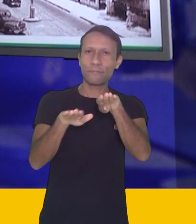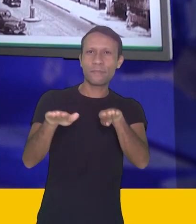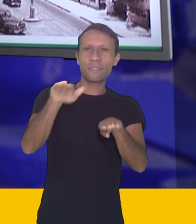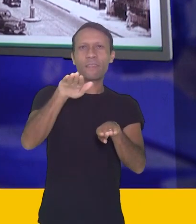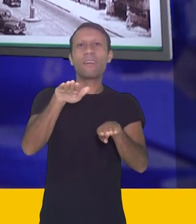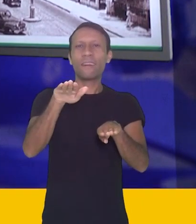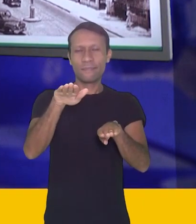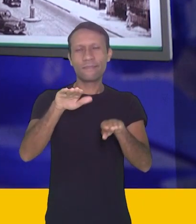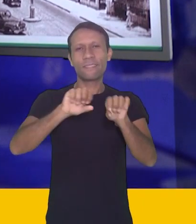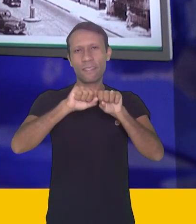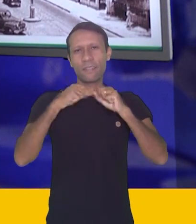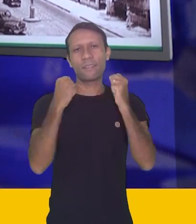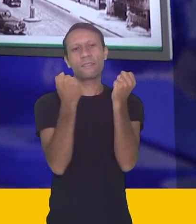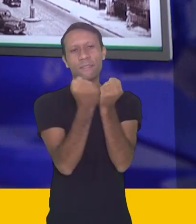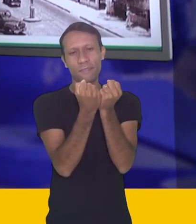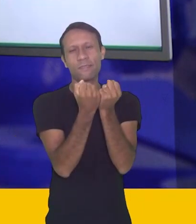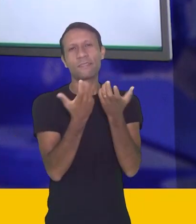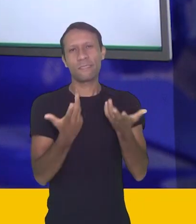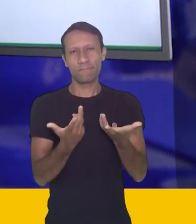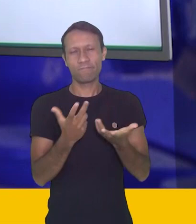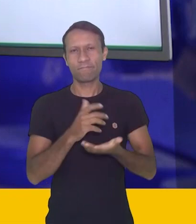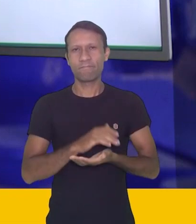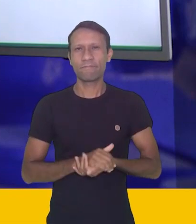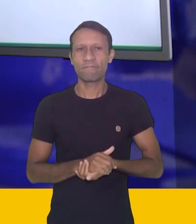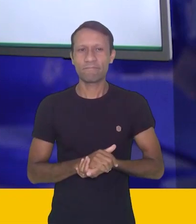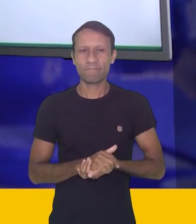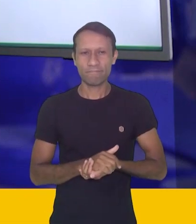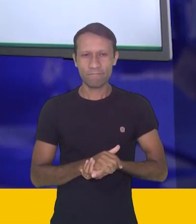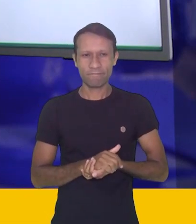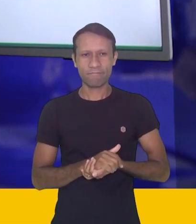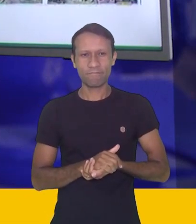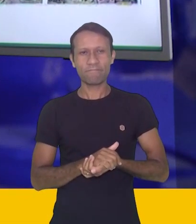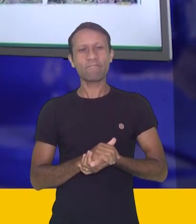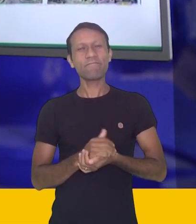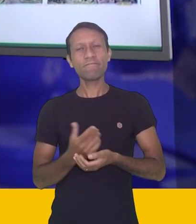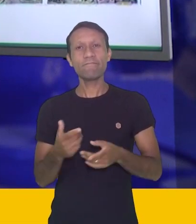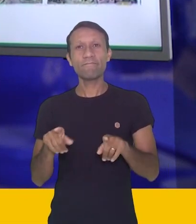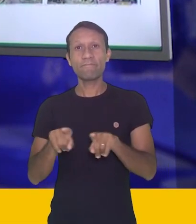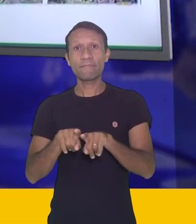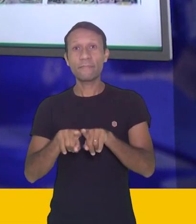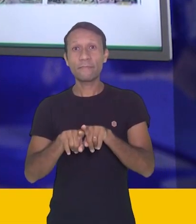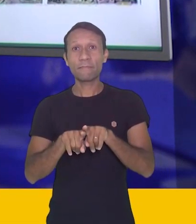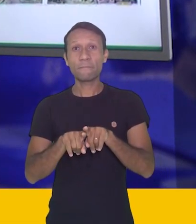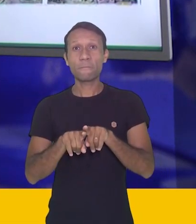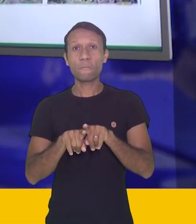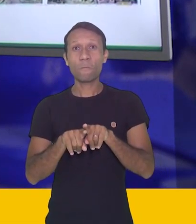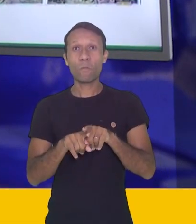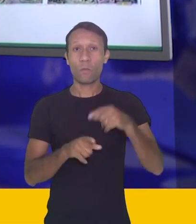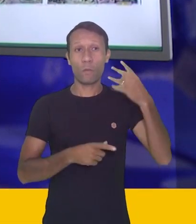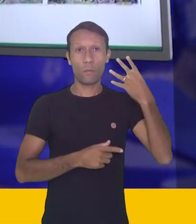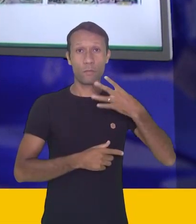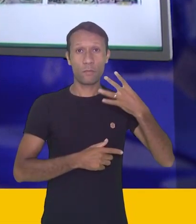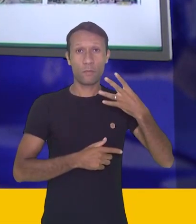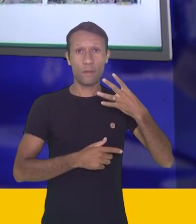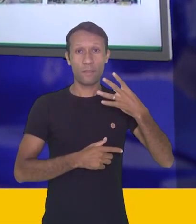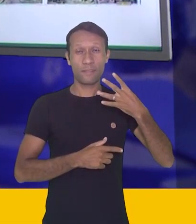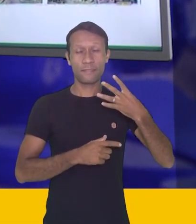da cidade ali em São Paulo, tá? Vamos, finalmente, ao nosso quarto passo.